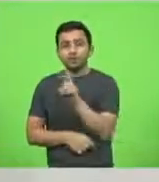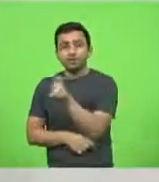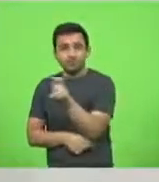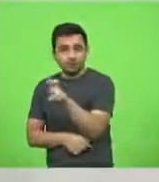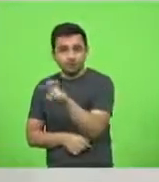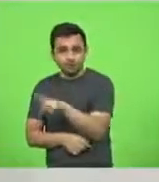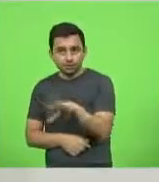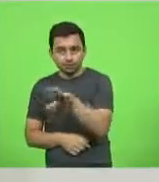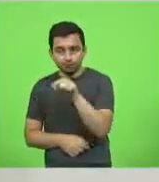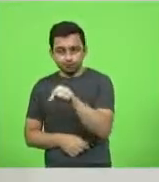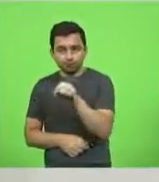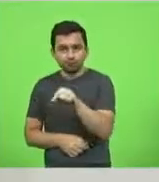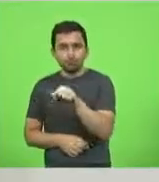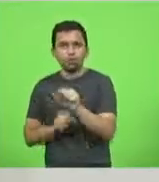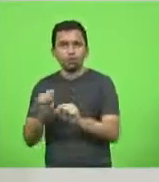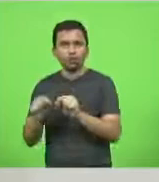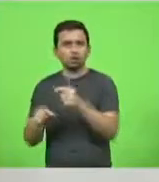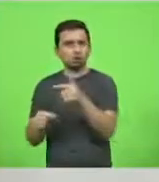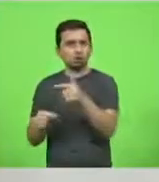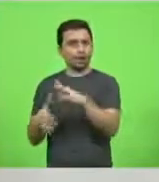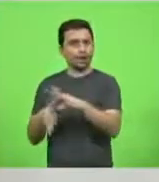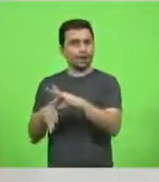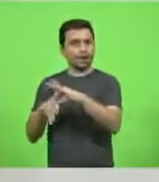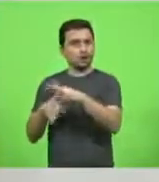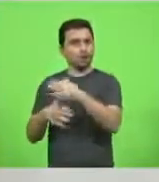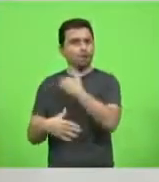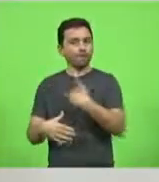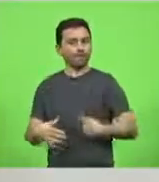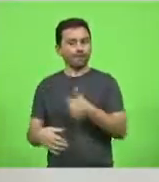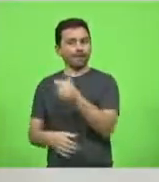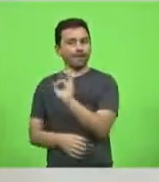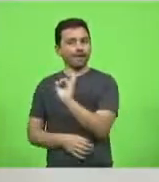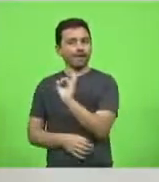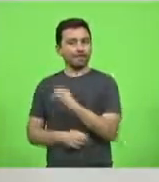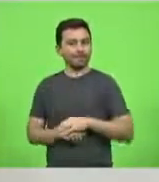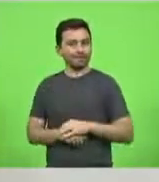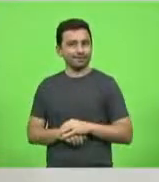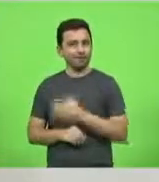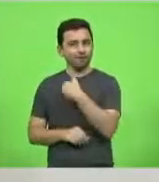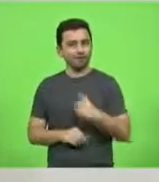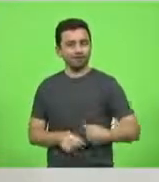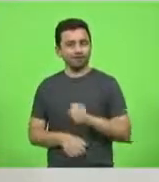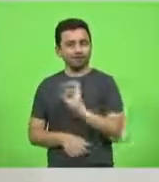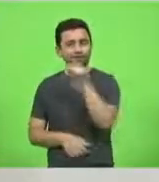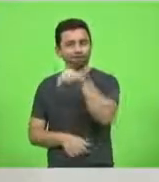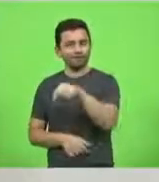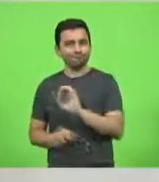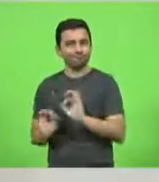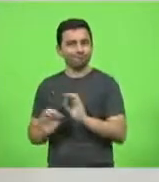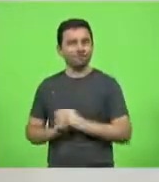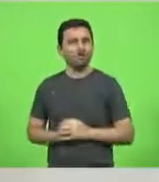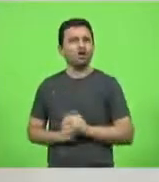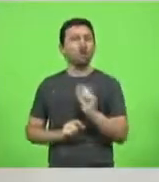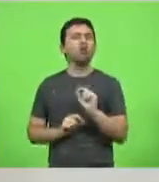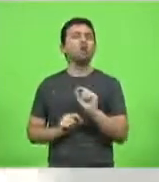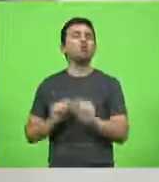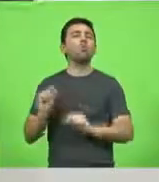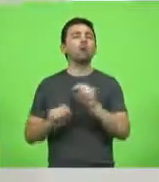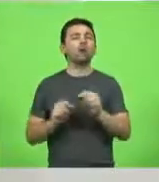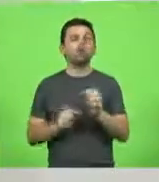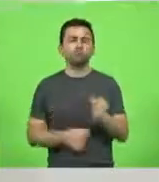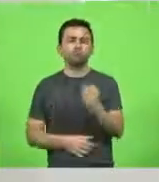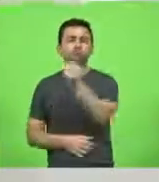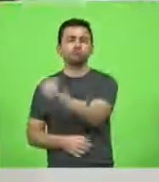Pô, na quinta região não tinha um líder de governo trabalhando lá? Não estava a base do governo lá na quinta região? Vamos ver o que foi para a quinta região?